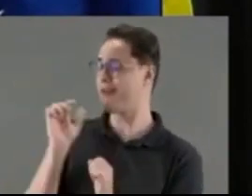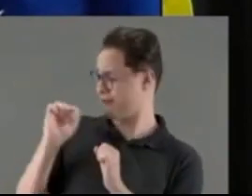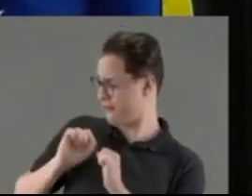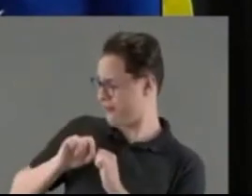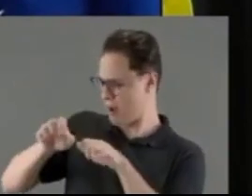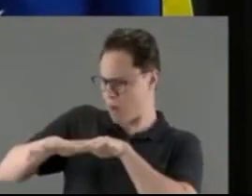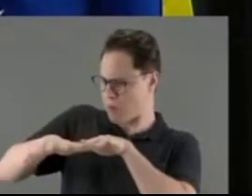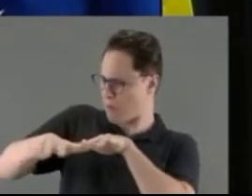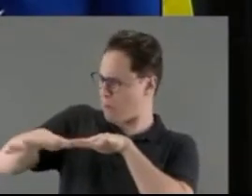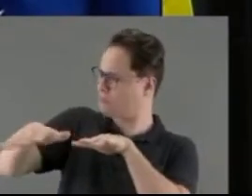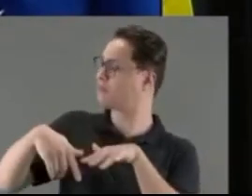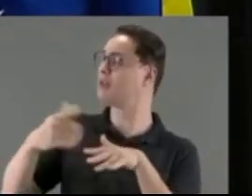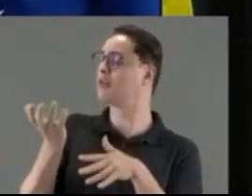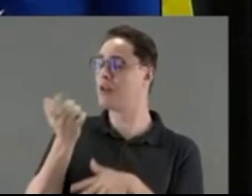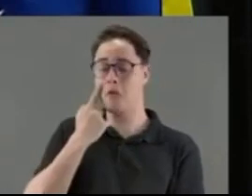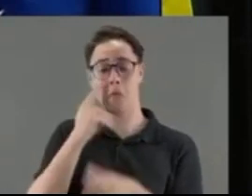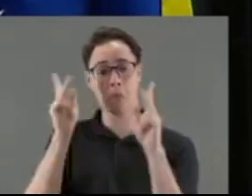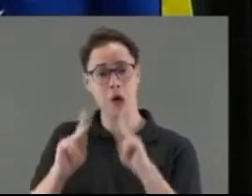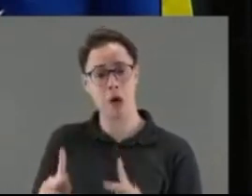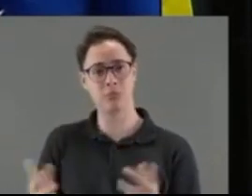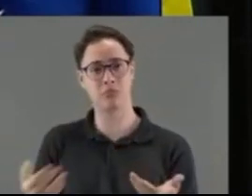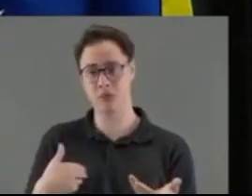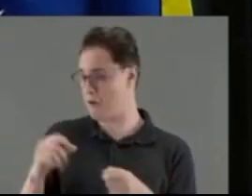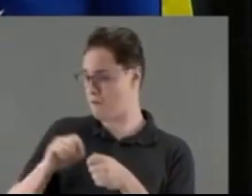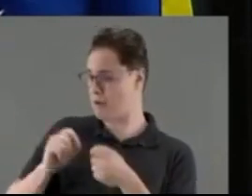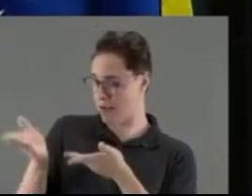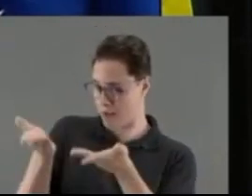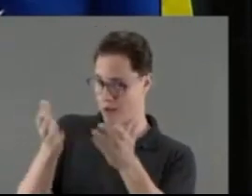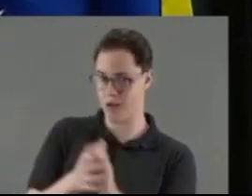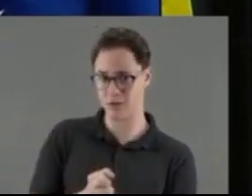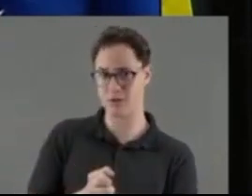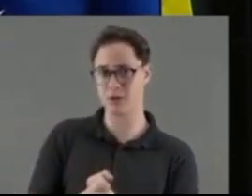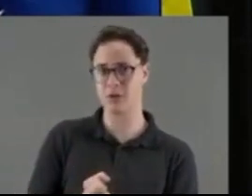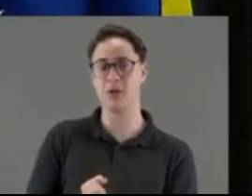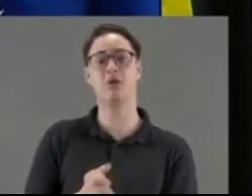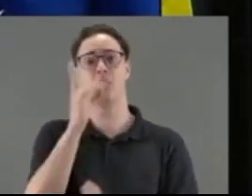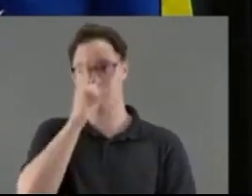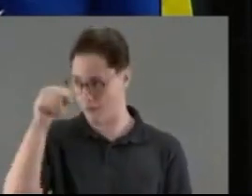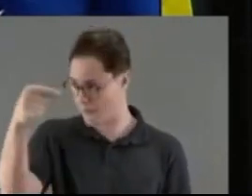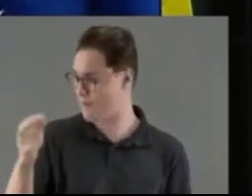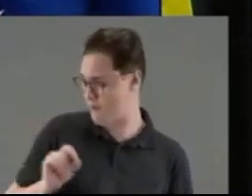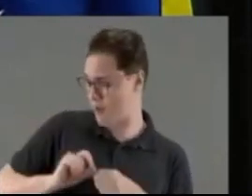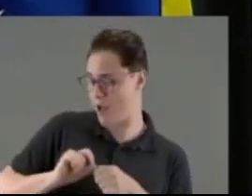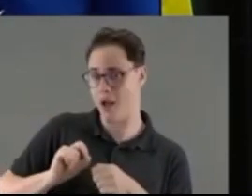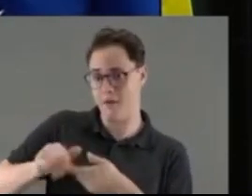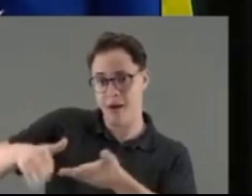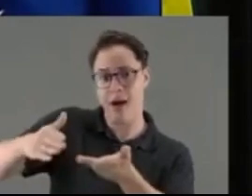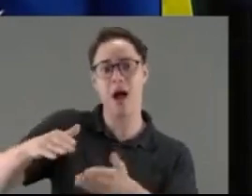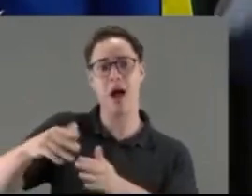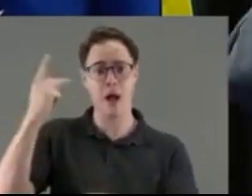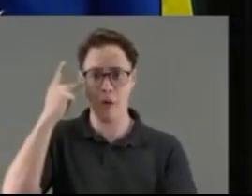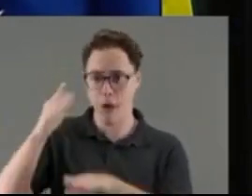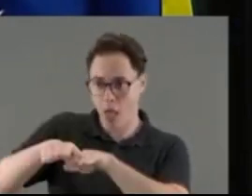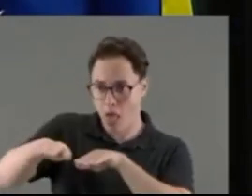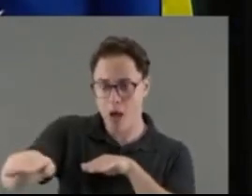manifestação pacífica. Faça agora. Faça agora, domingo que vem. Coloca lá na Avenida Paulista, onde que